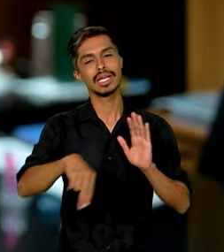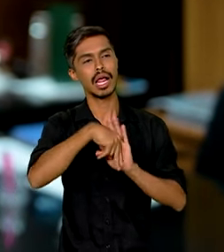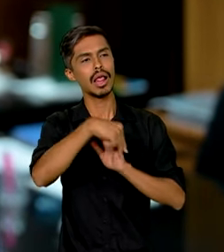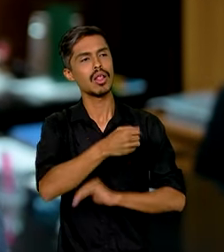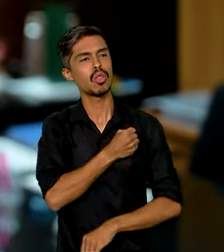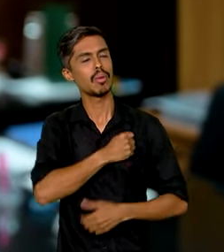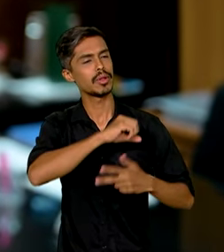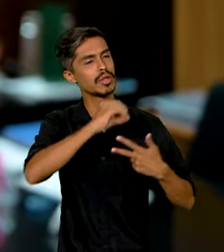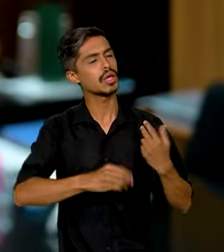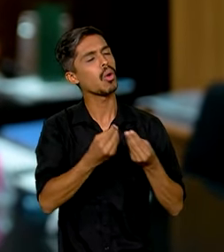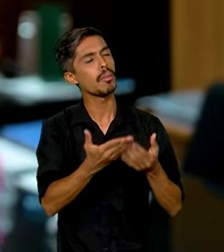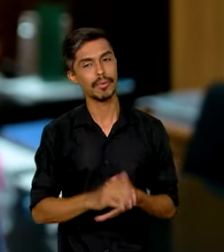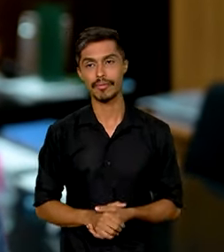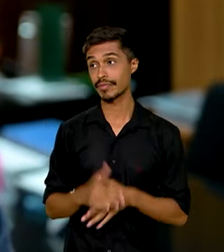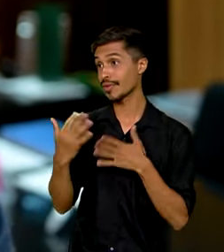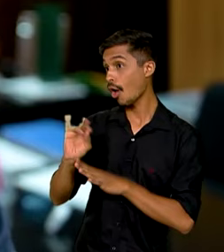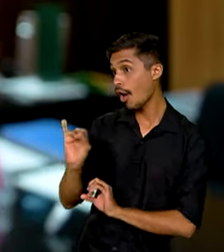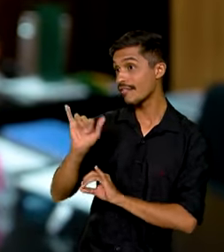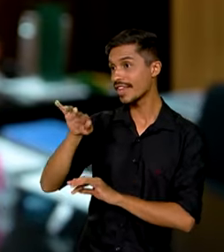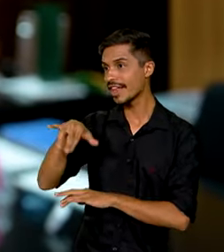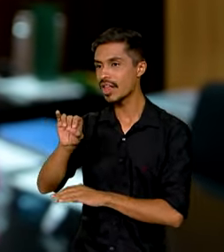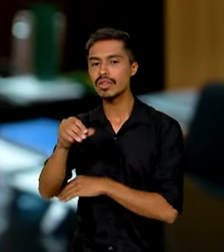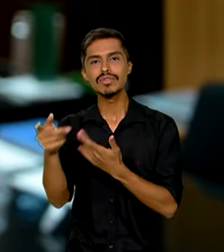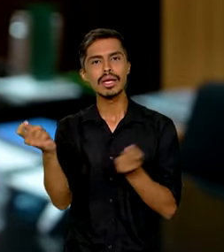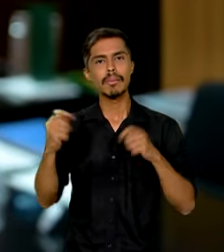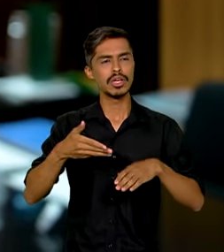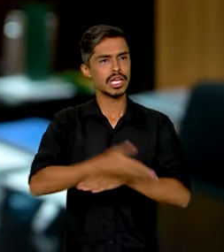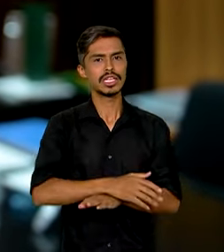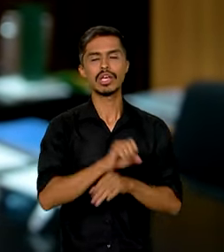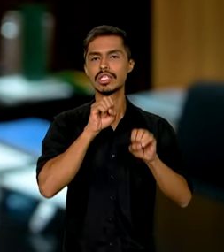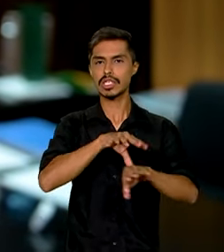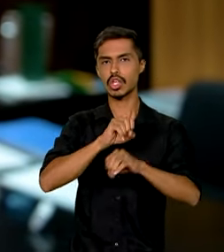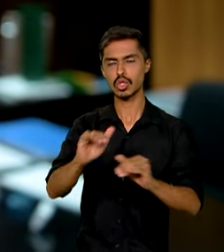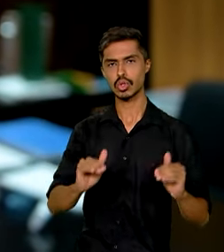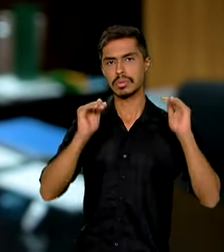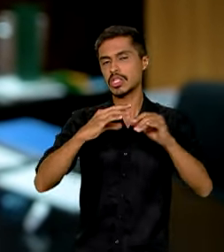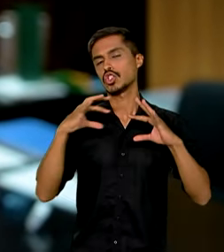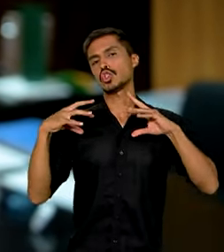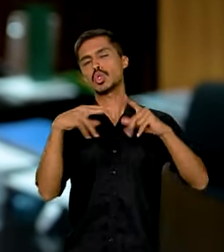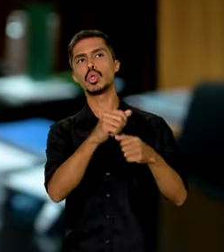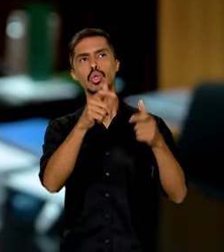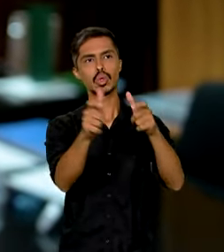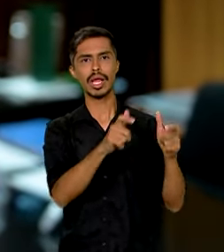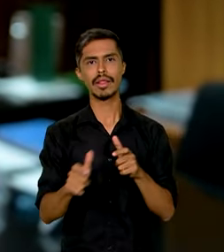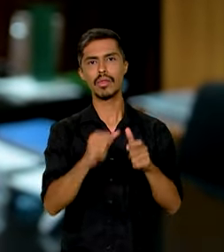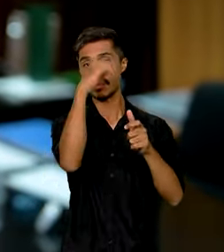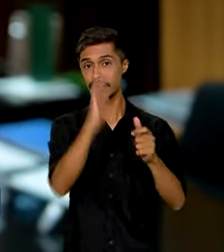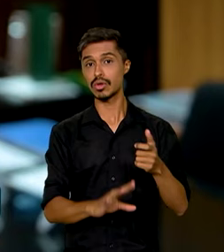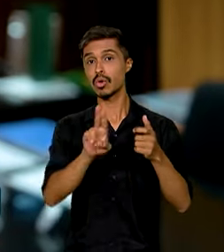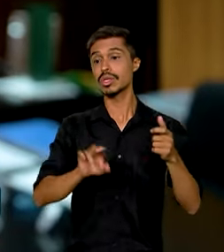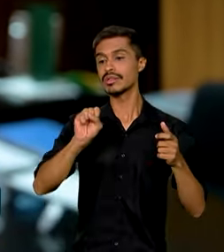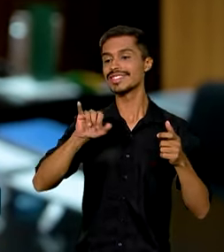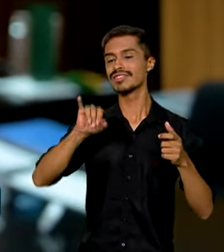Fernando. Com a nota do Enem, você pode ingressar em instituições públicas de educação superior de todas as regiões do Brasil através